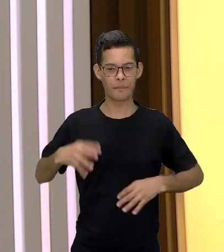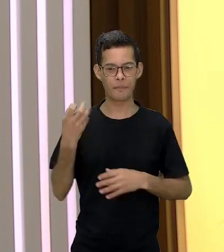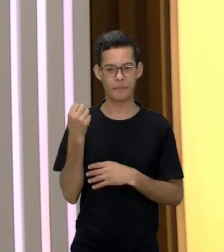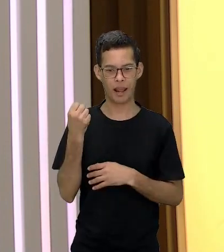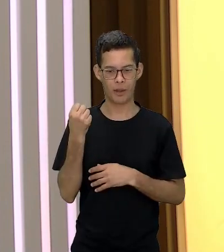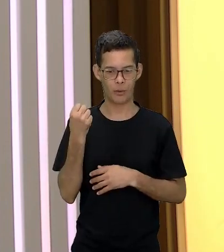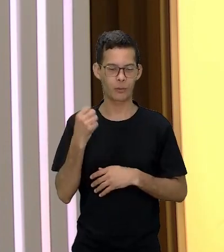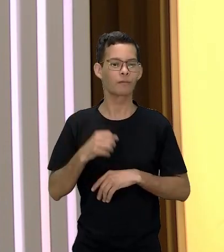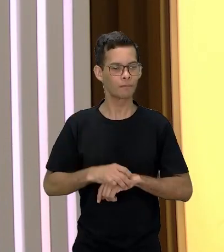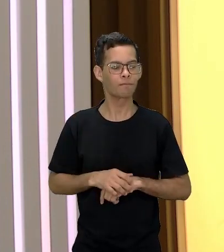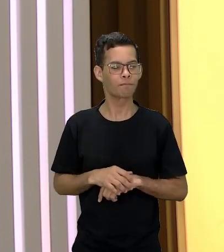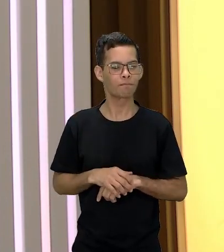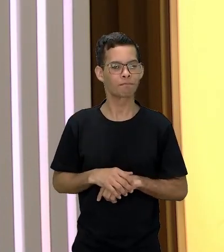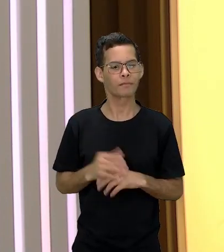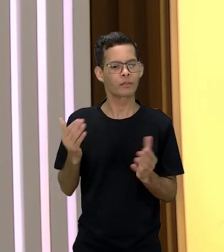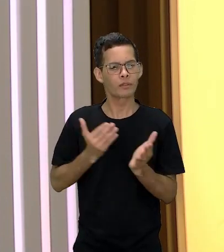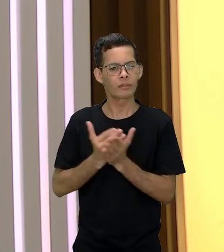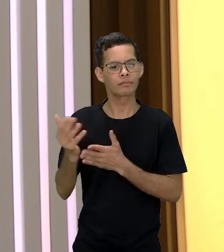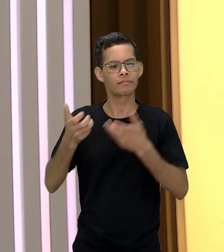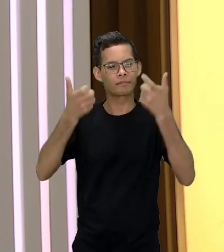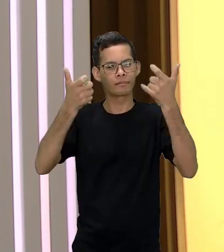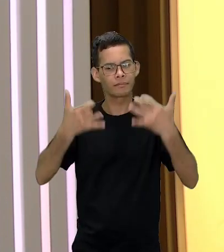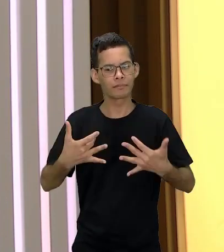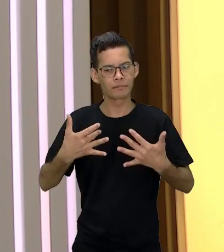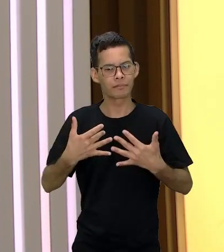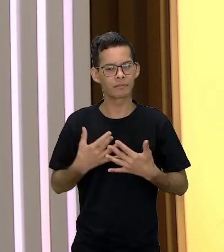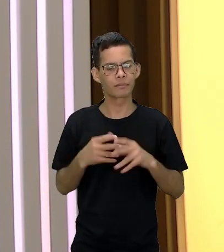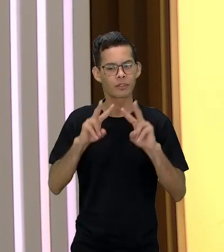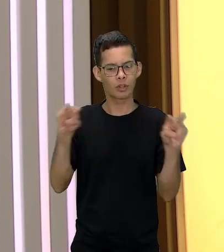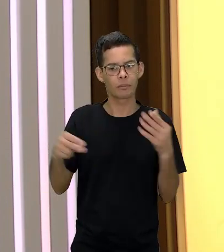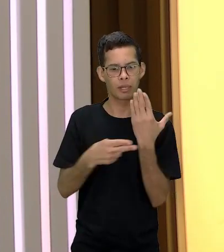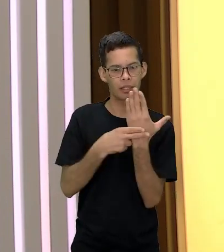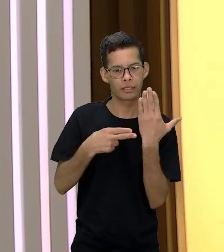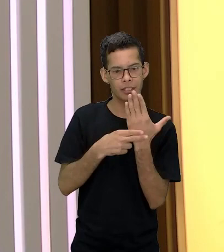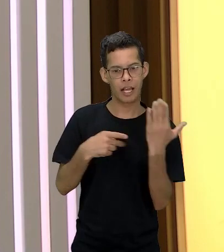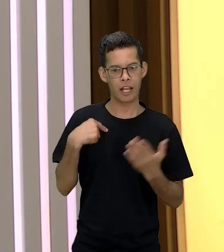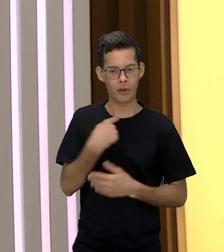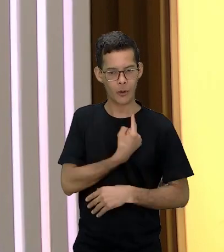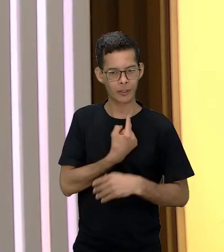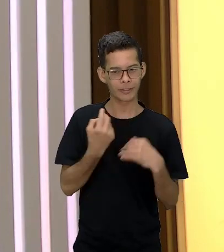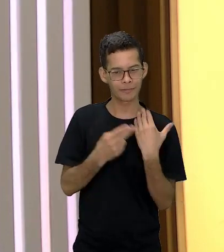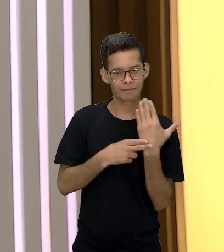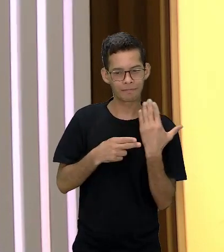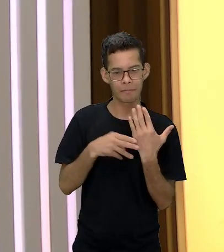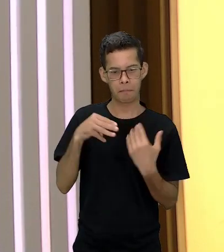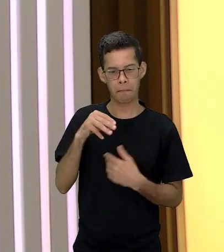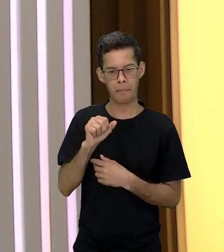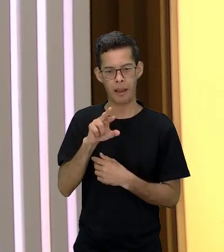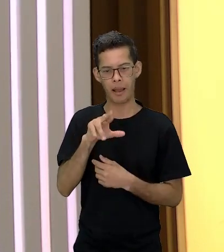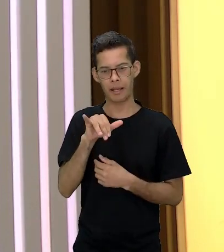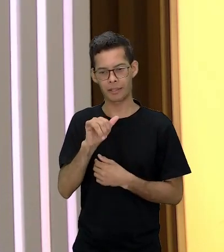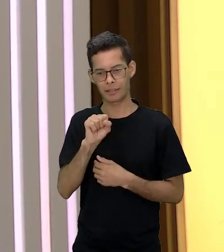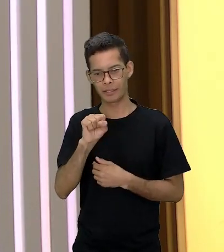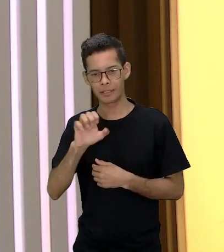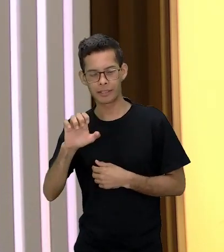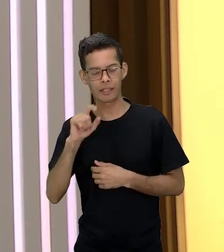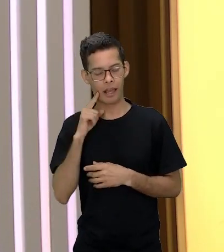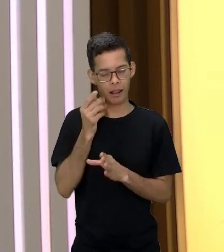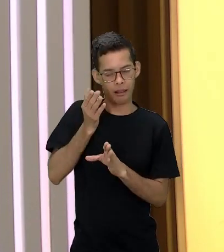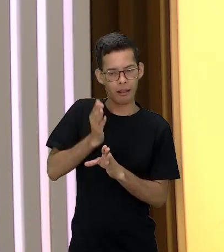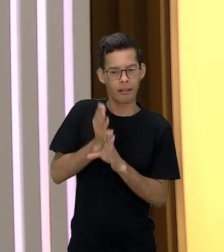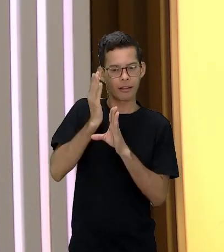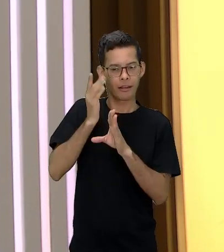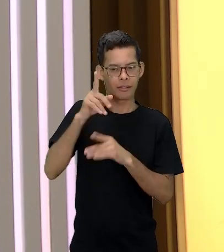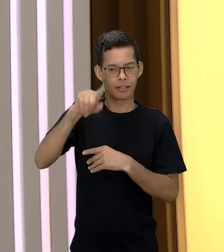Assim, começando, acho que muito a falar da nossa escritora, a nossa escritora, Marisa, ela se descobre uma